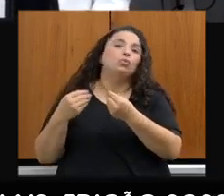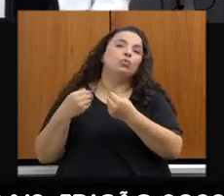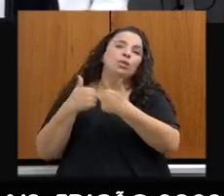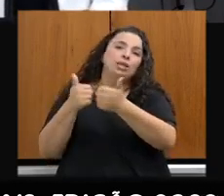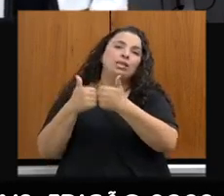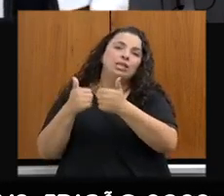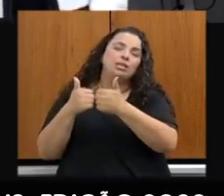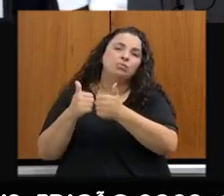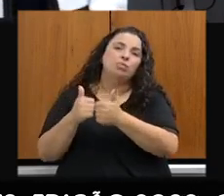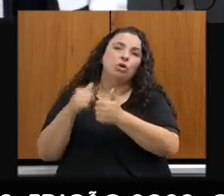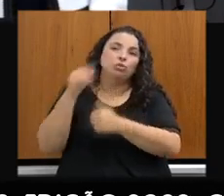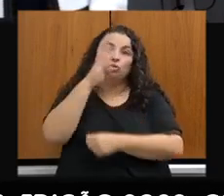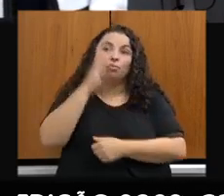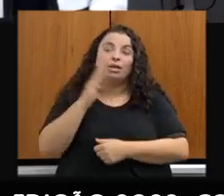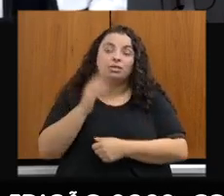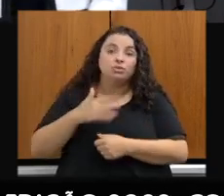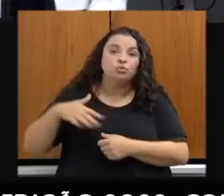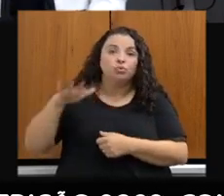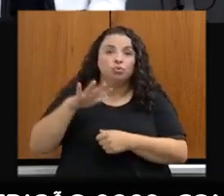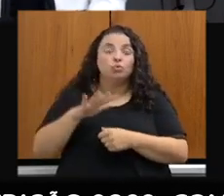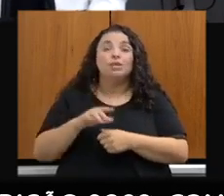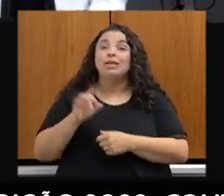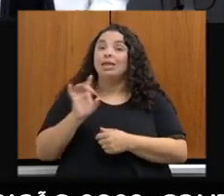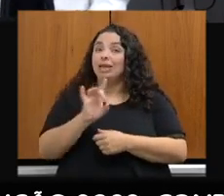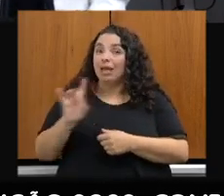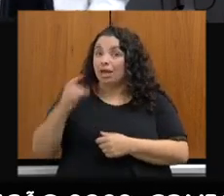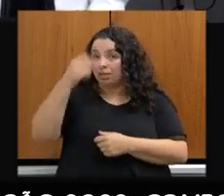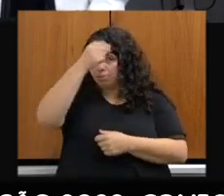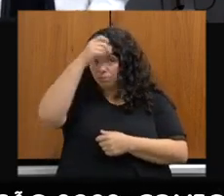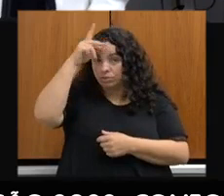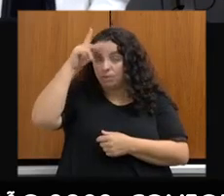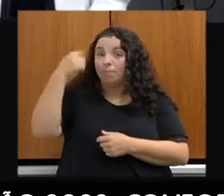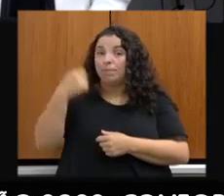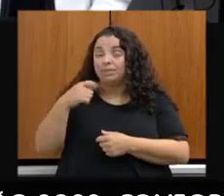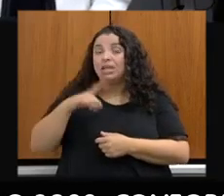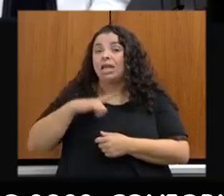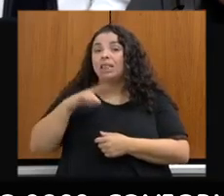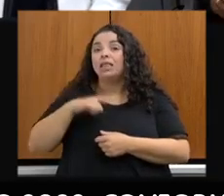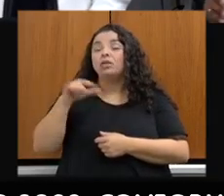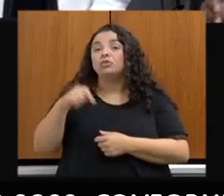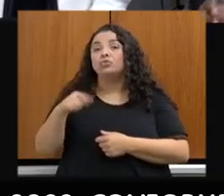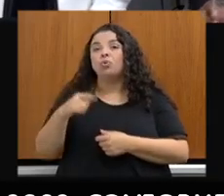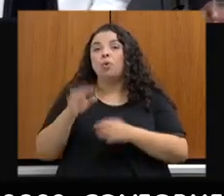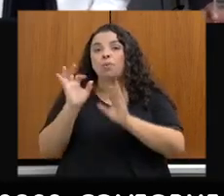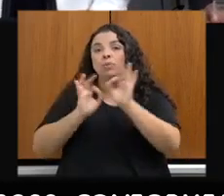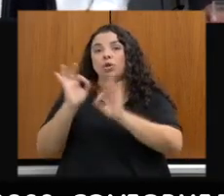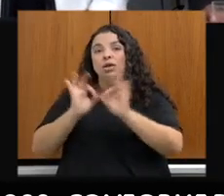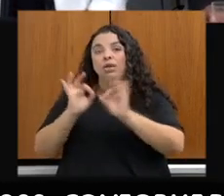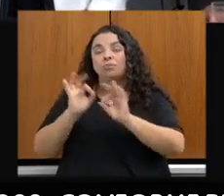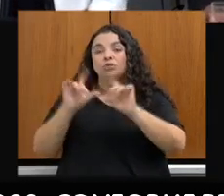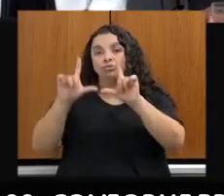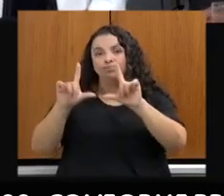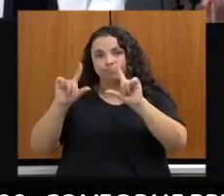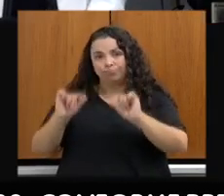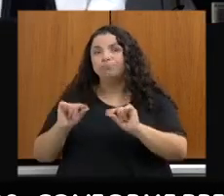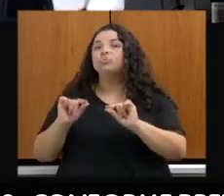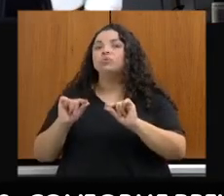que os municípios têm a sua política de mudança climática para que a gente possa avançar nessa realidade.